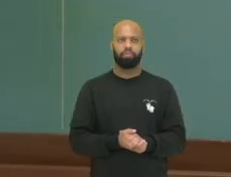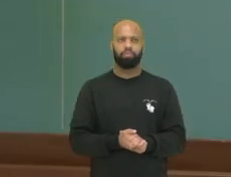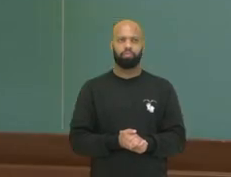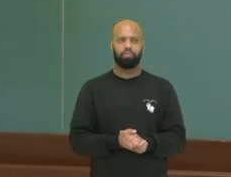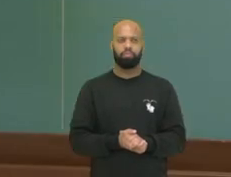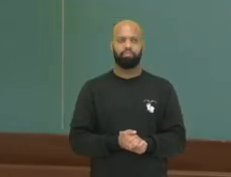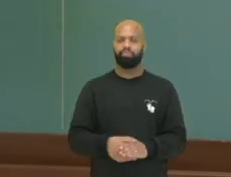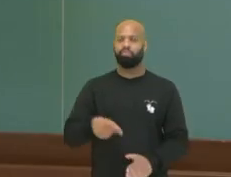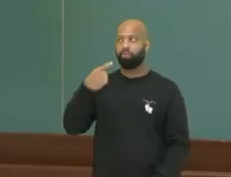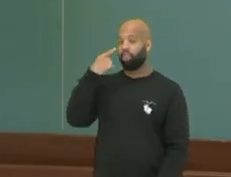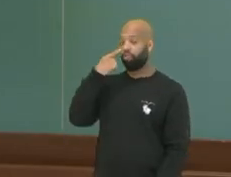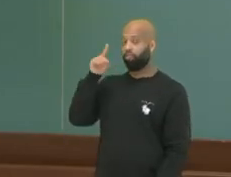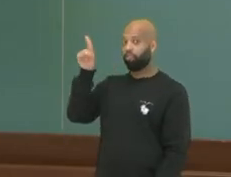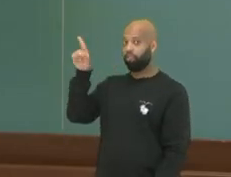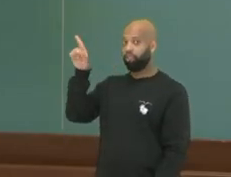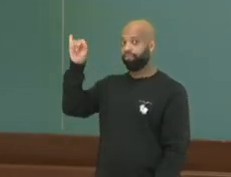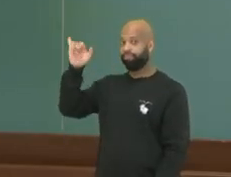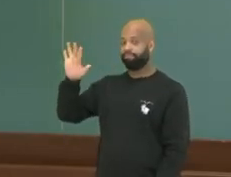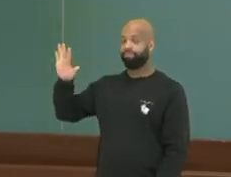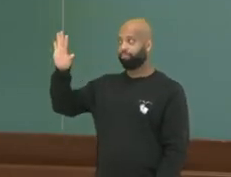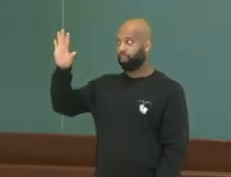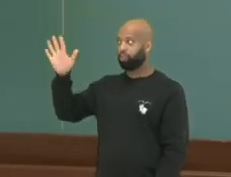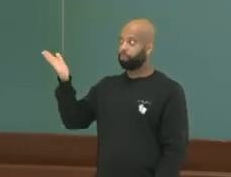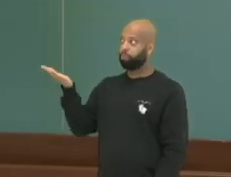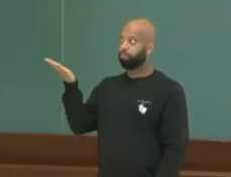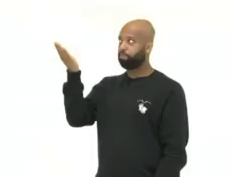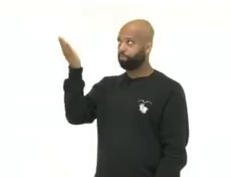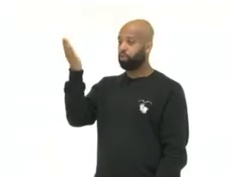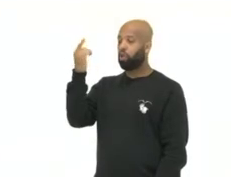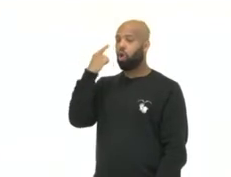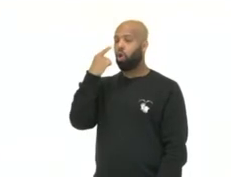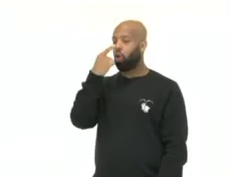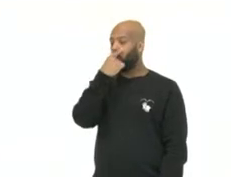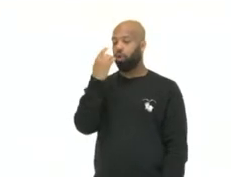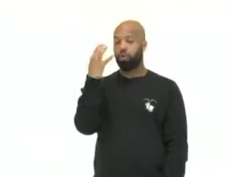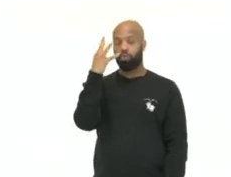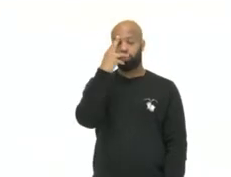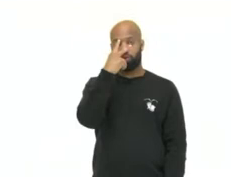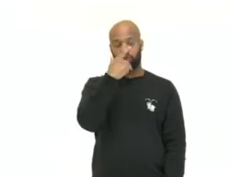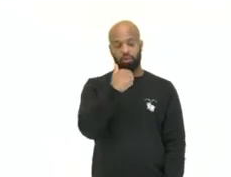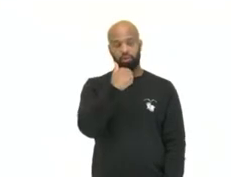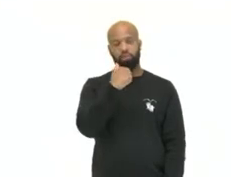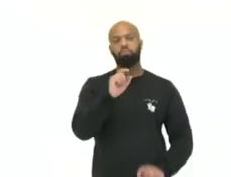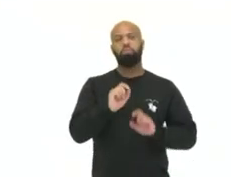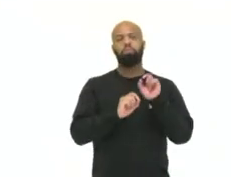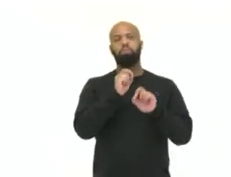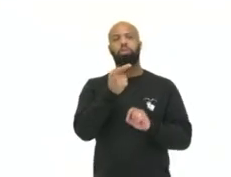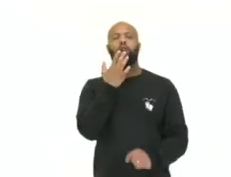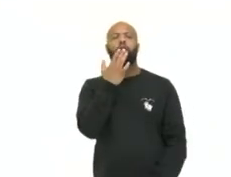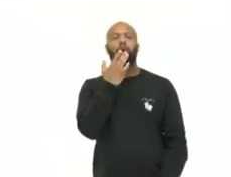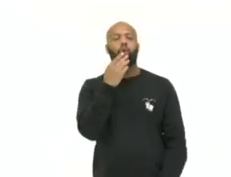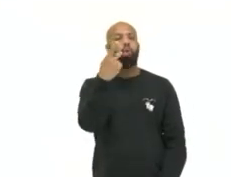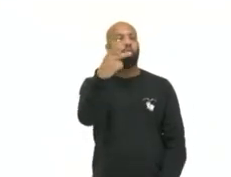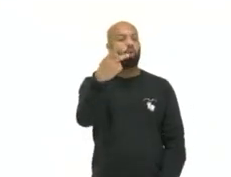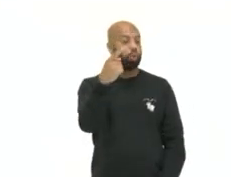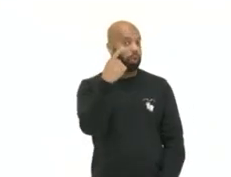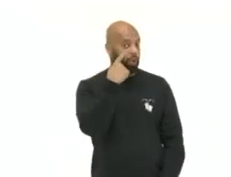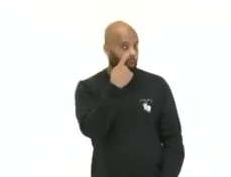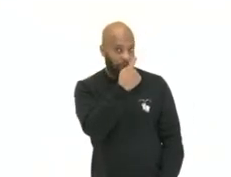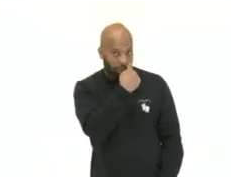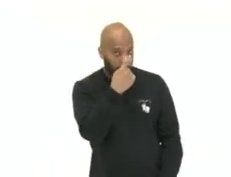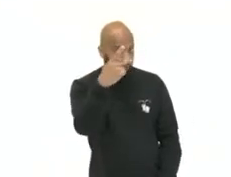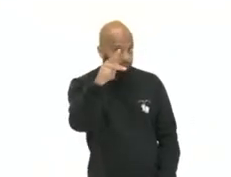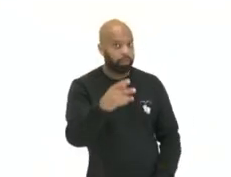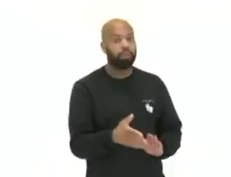Vamos observar essa imagem. Olha que olhos lindos dessa moça. Qual é a cor dos seus olhos?